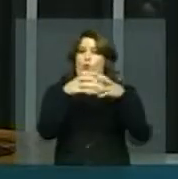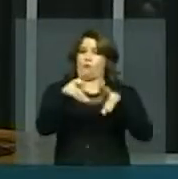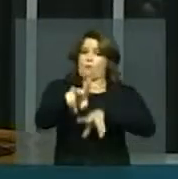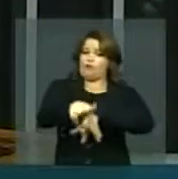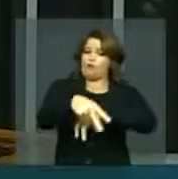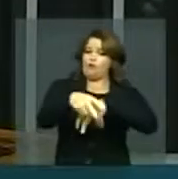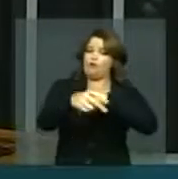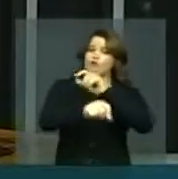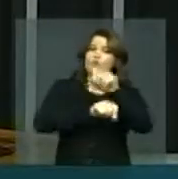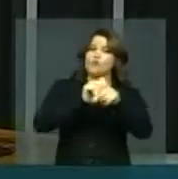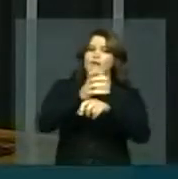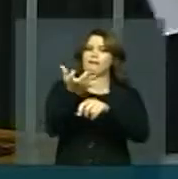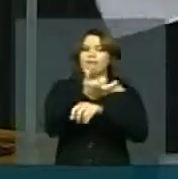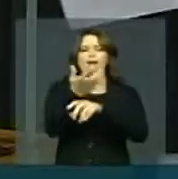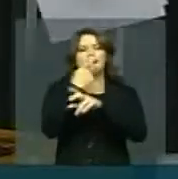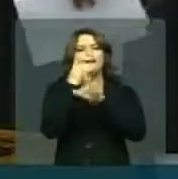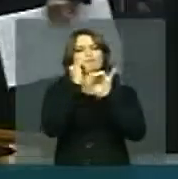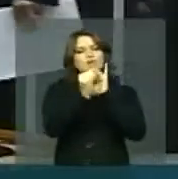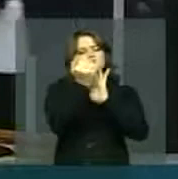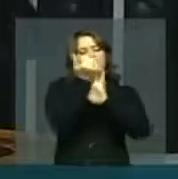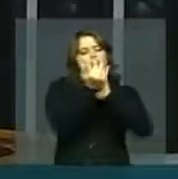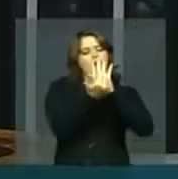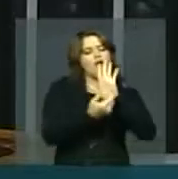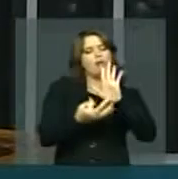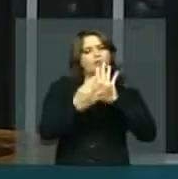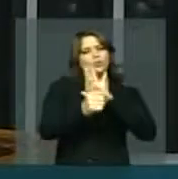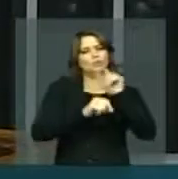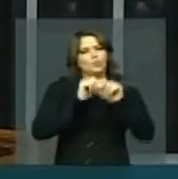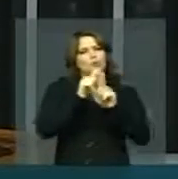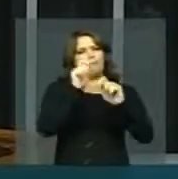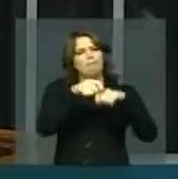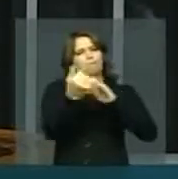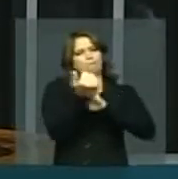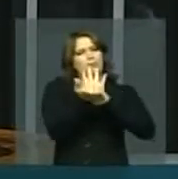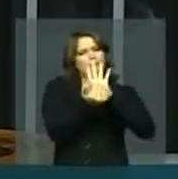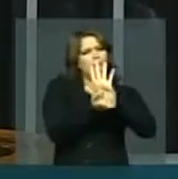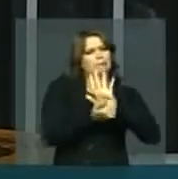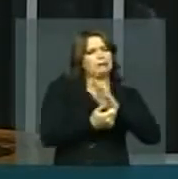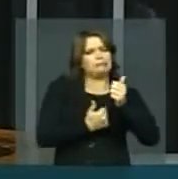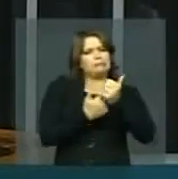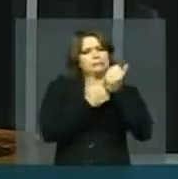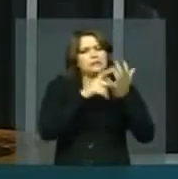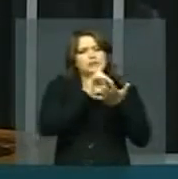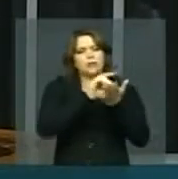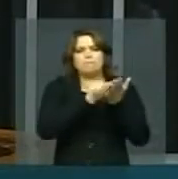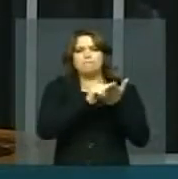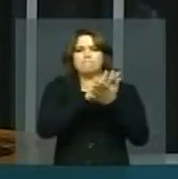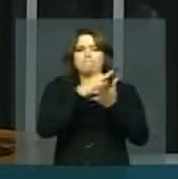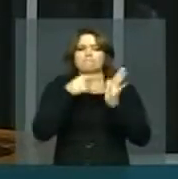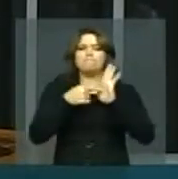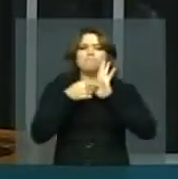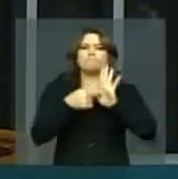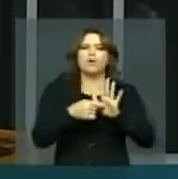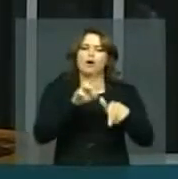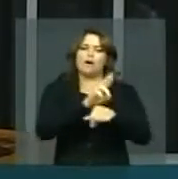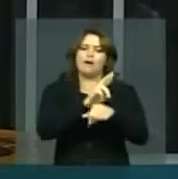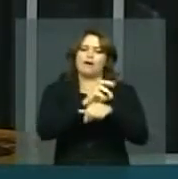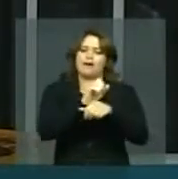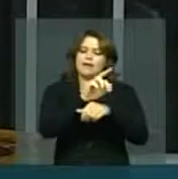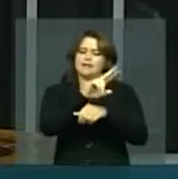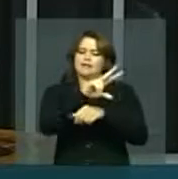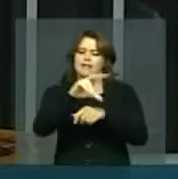quer que aquelas recomendações, aquelas condicionantes estabelecidas para a reserva